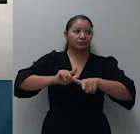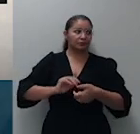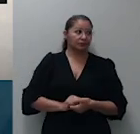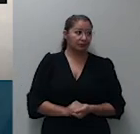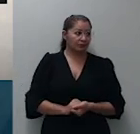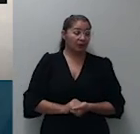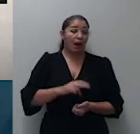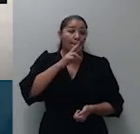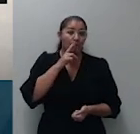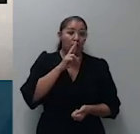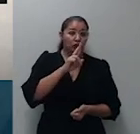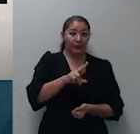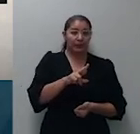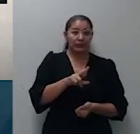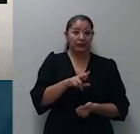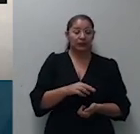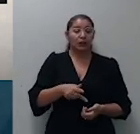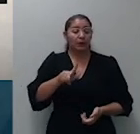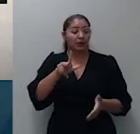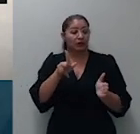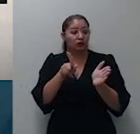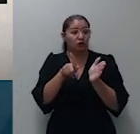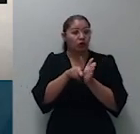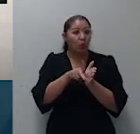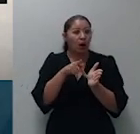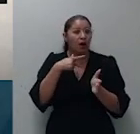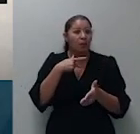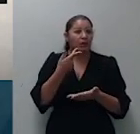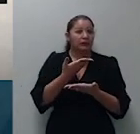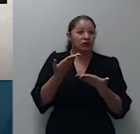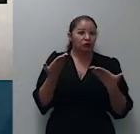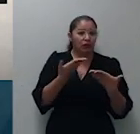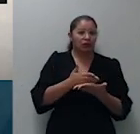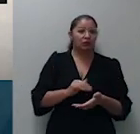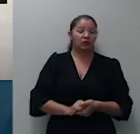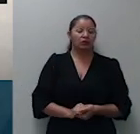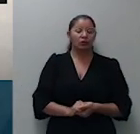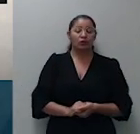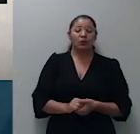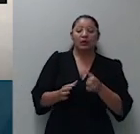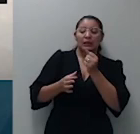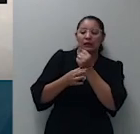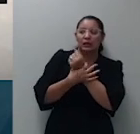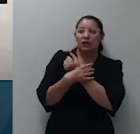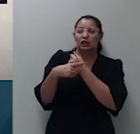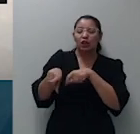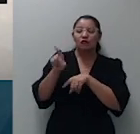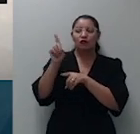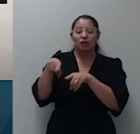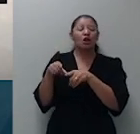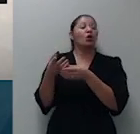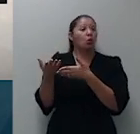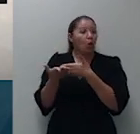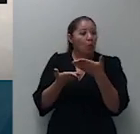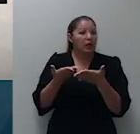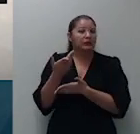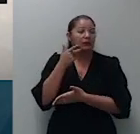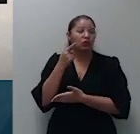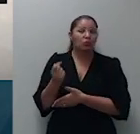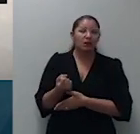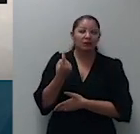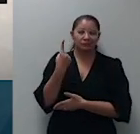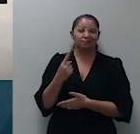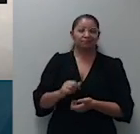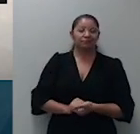particularidades que marcam a pólice coletiva de seguro defendeu competir unicamente a estipulante a